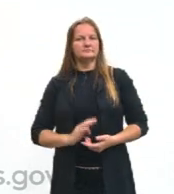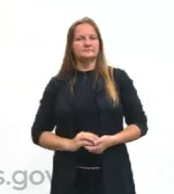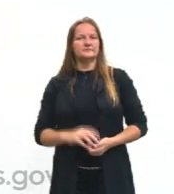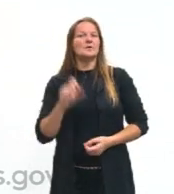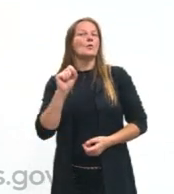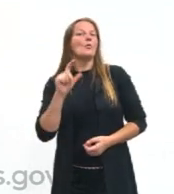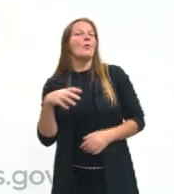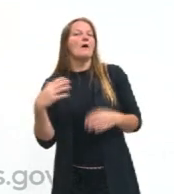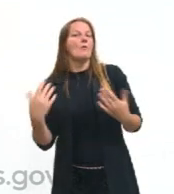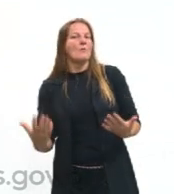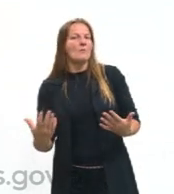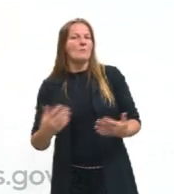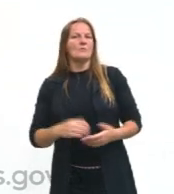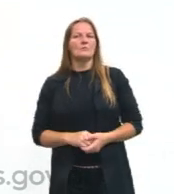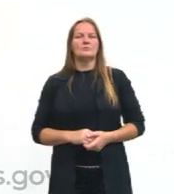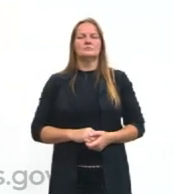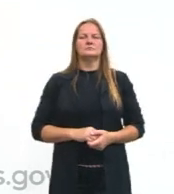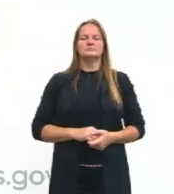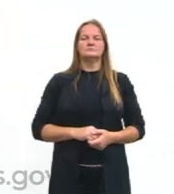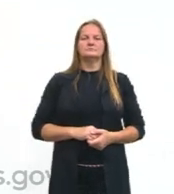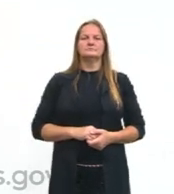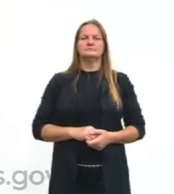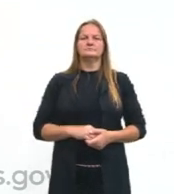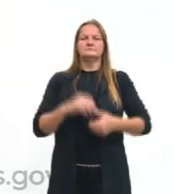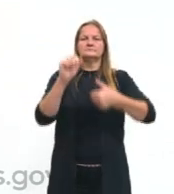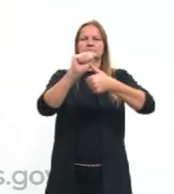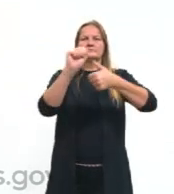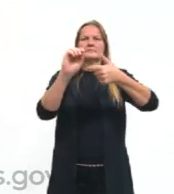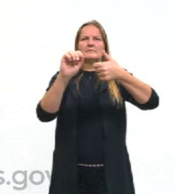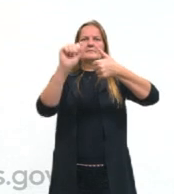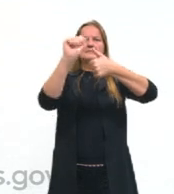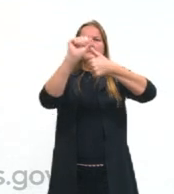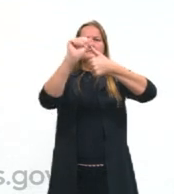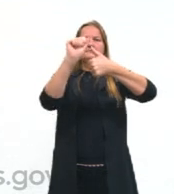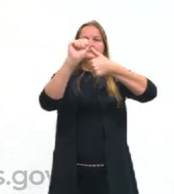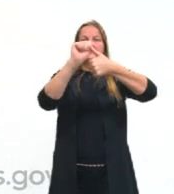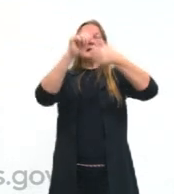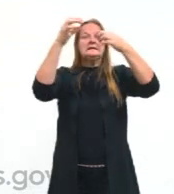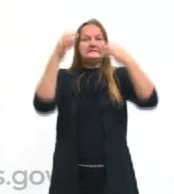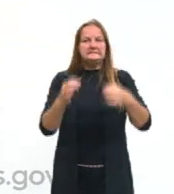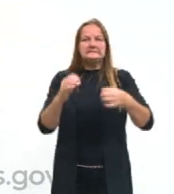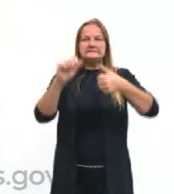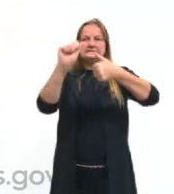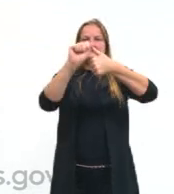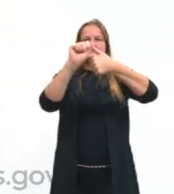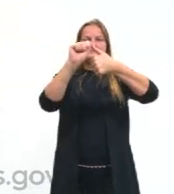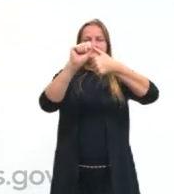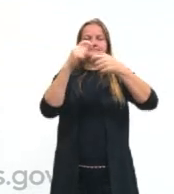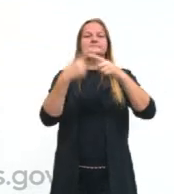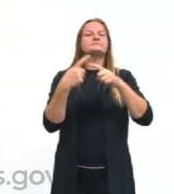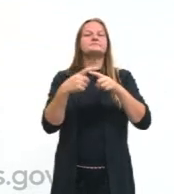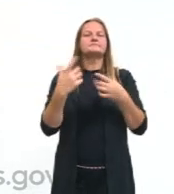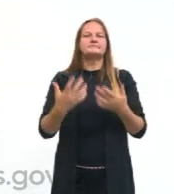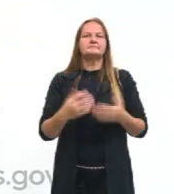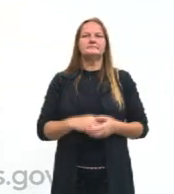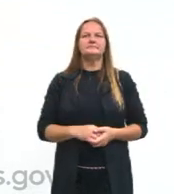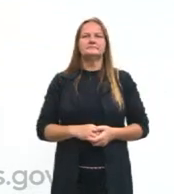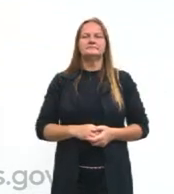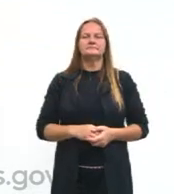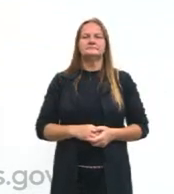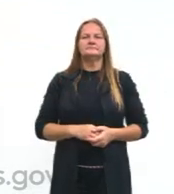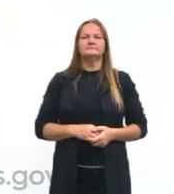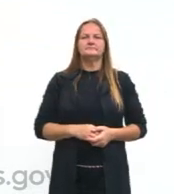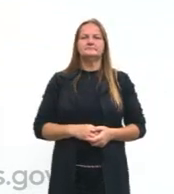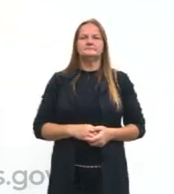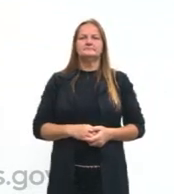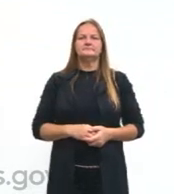A nossa resposta correta aqui nessa questão é a letra A. Por que a letra A? E agora eu quero que a câmera